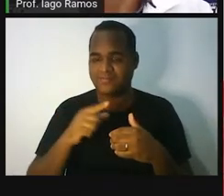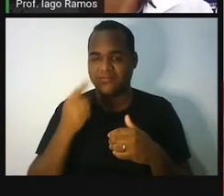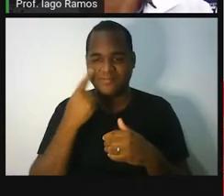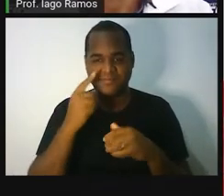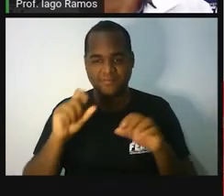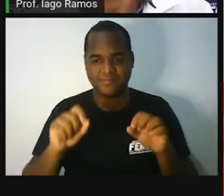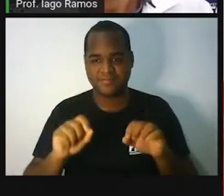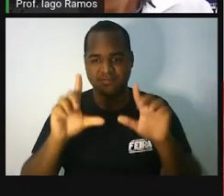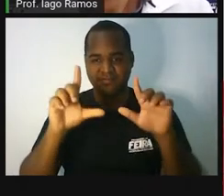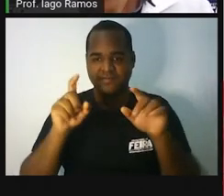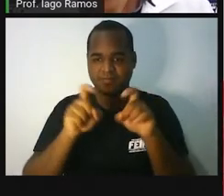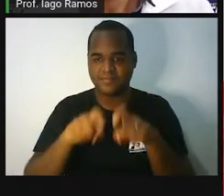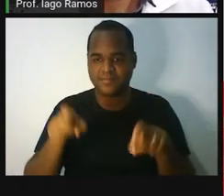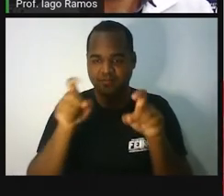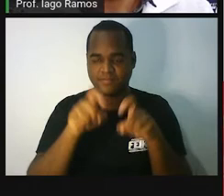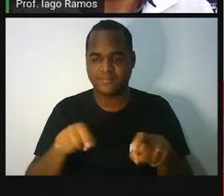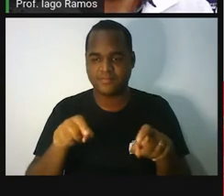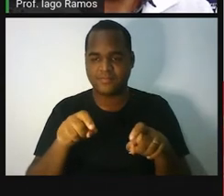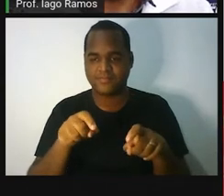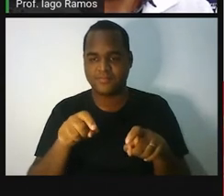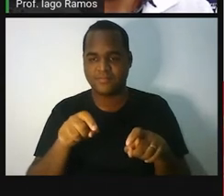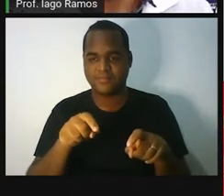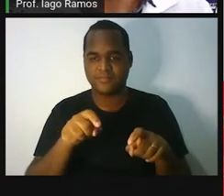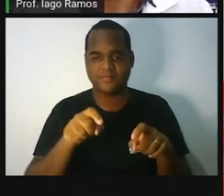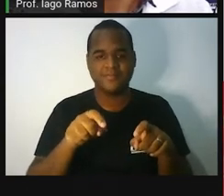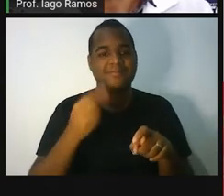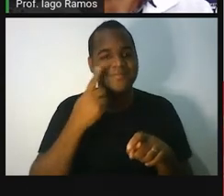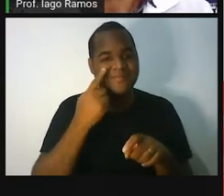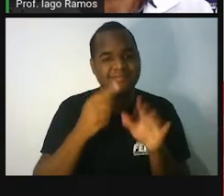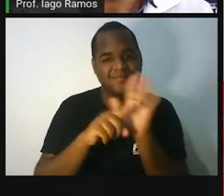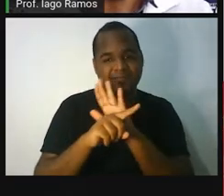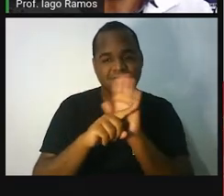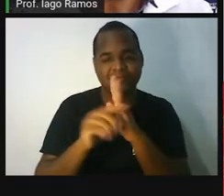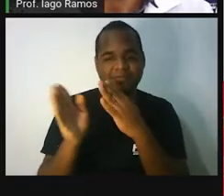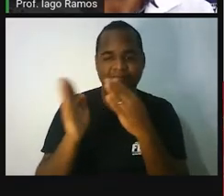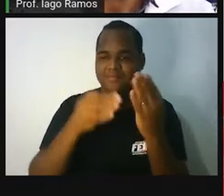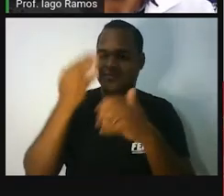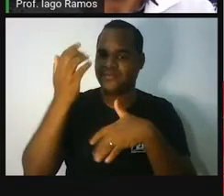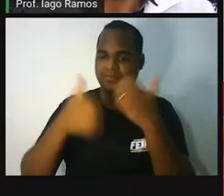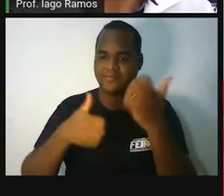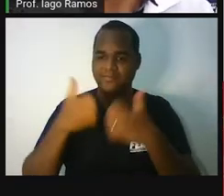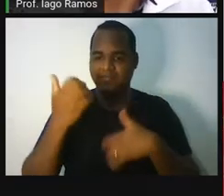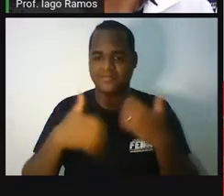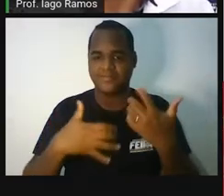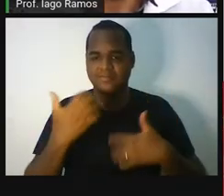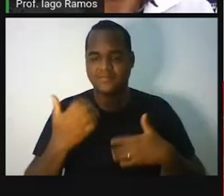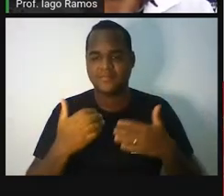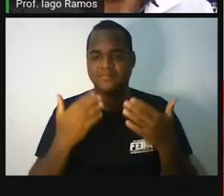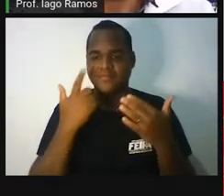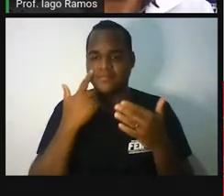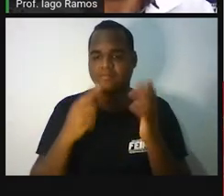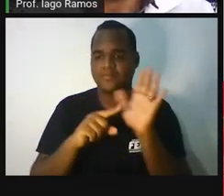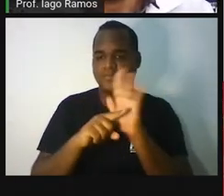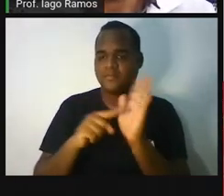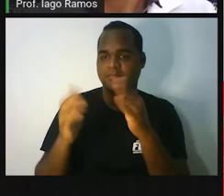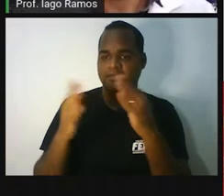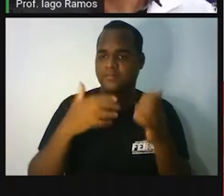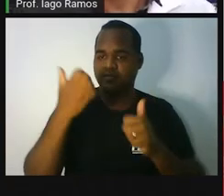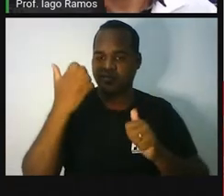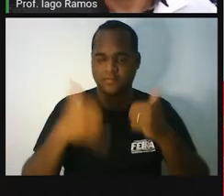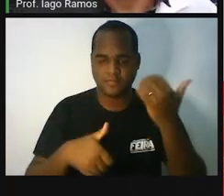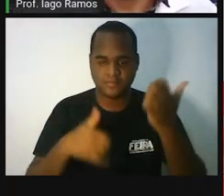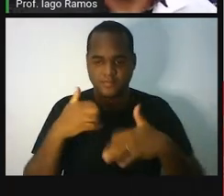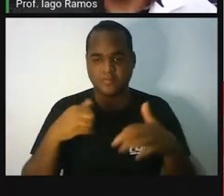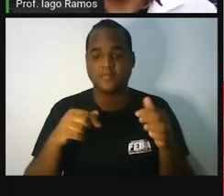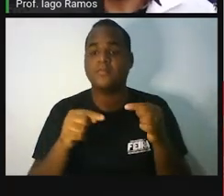avançar. Opa! Opa! Que legal! Aqui tem um vídeo. Ó! Aqui você pode ver e ouvir um